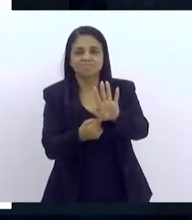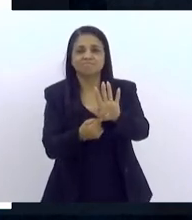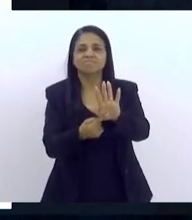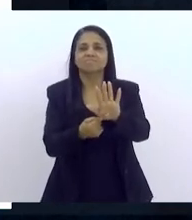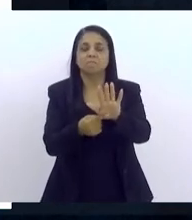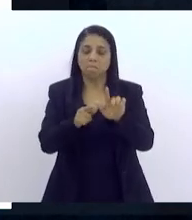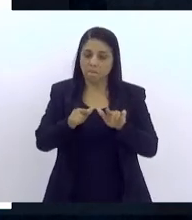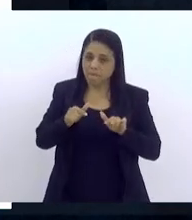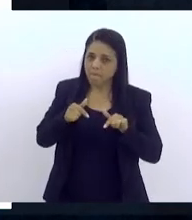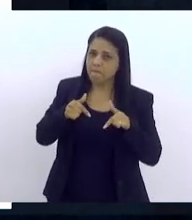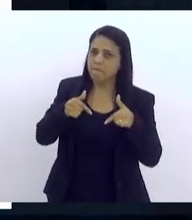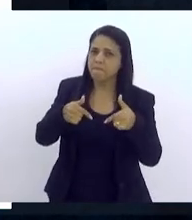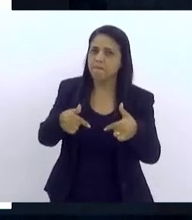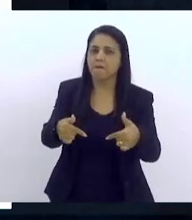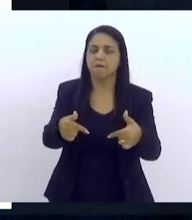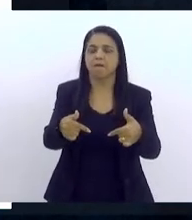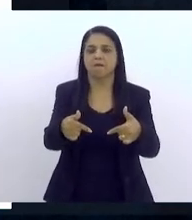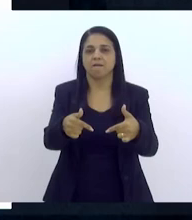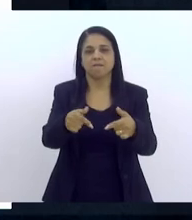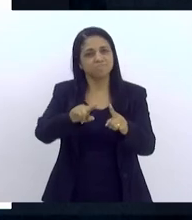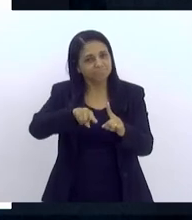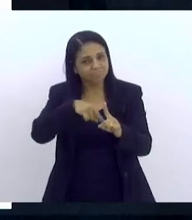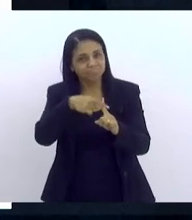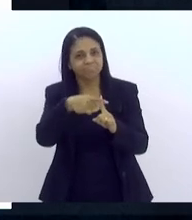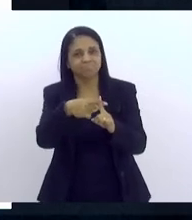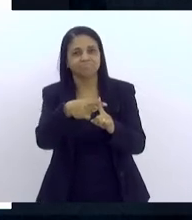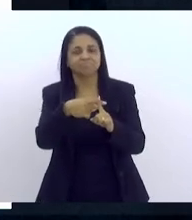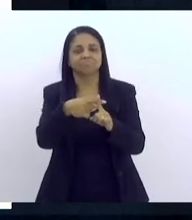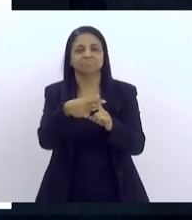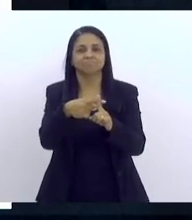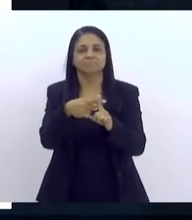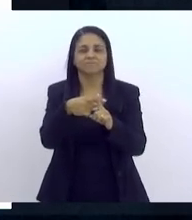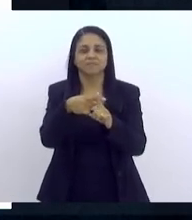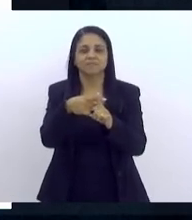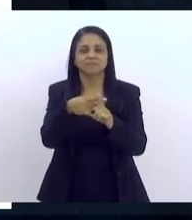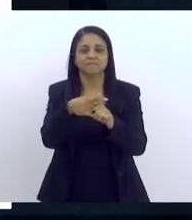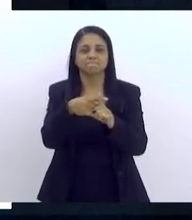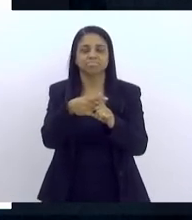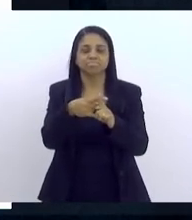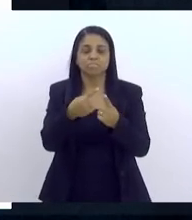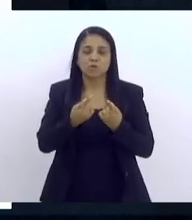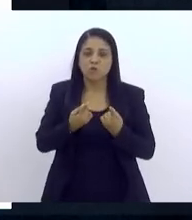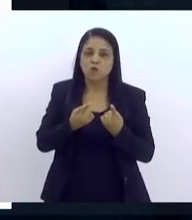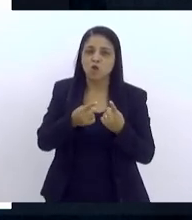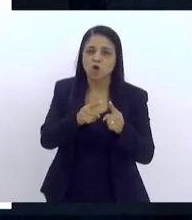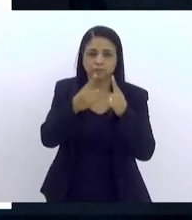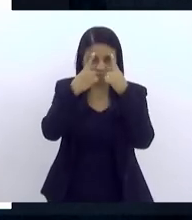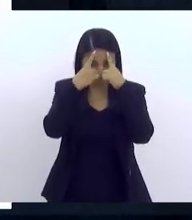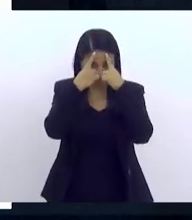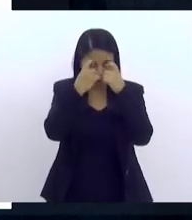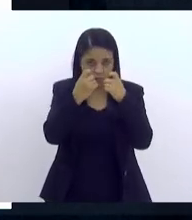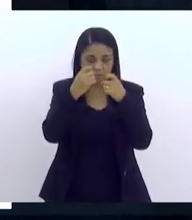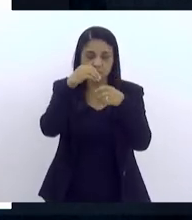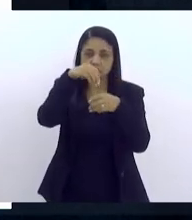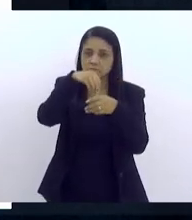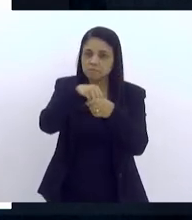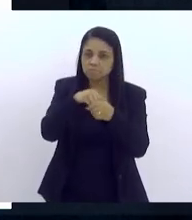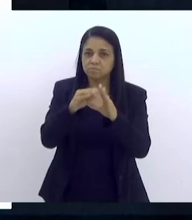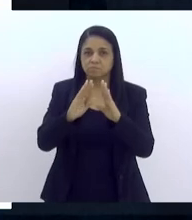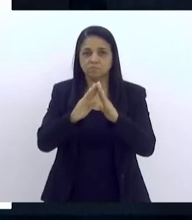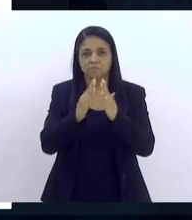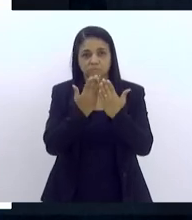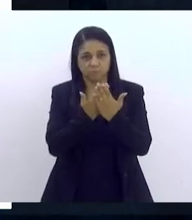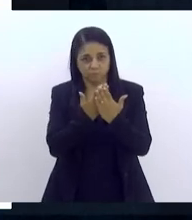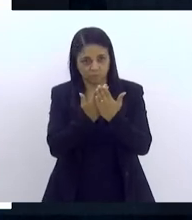efetivas no sentido de enfrentamento às violências nas escolas e